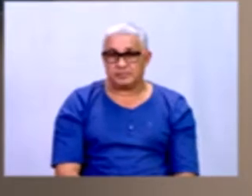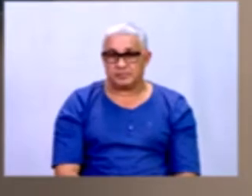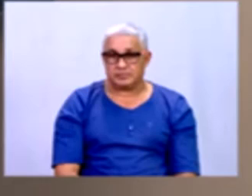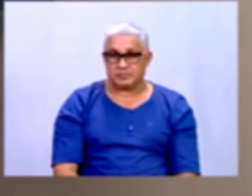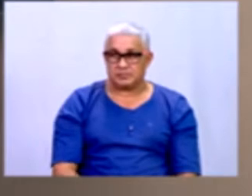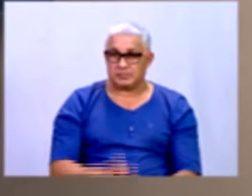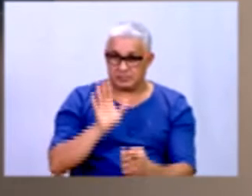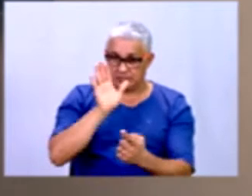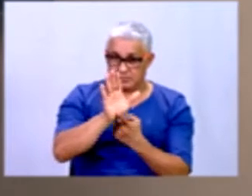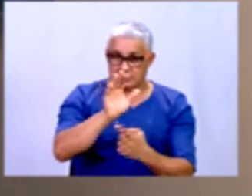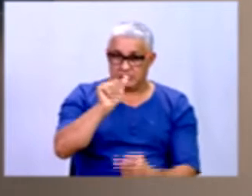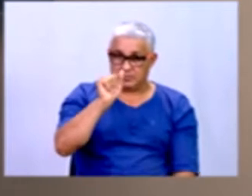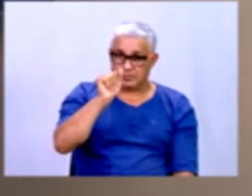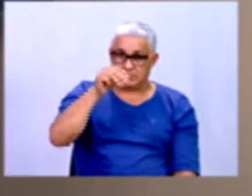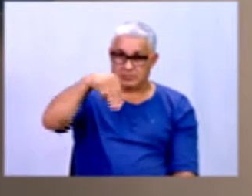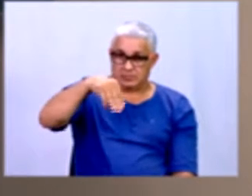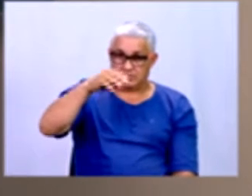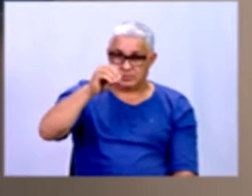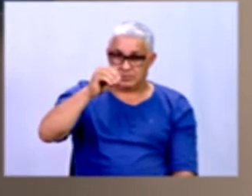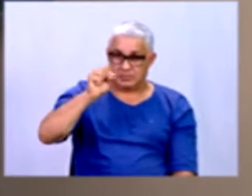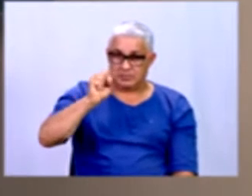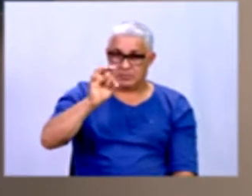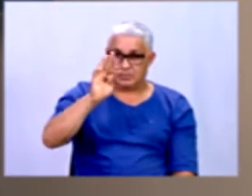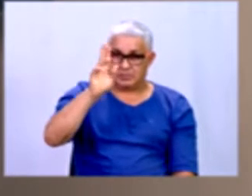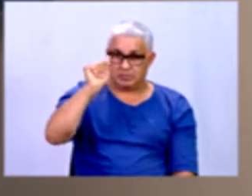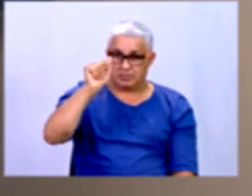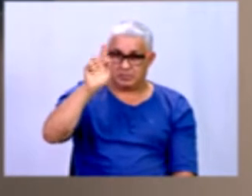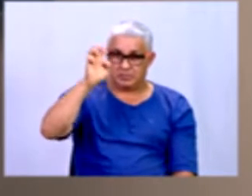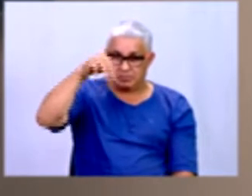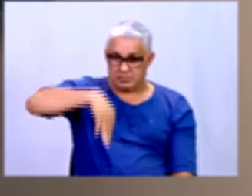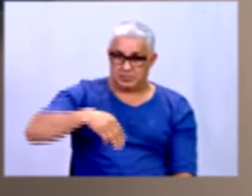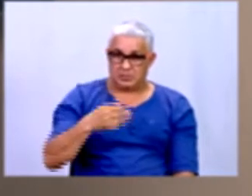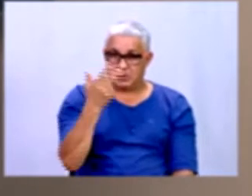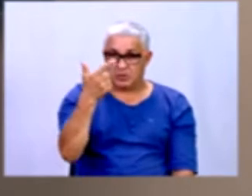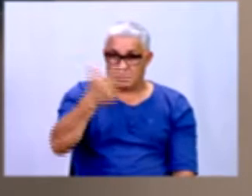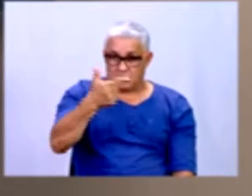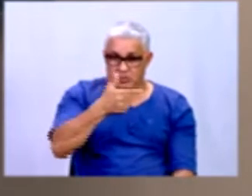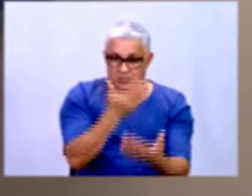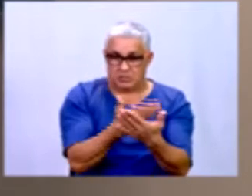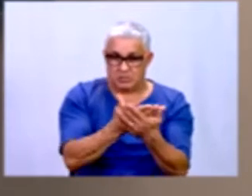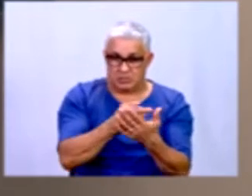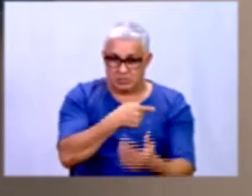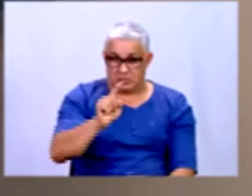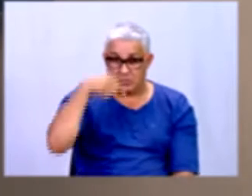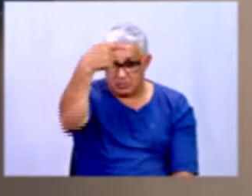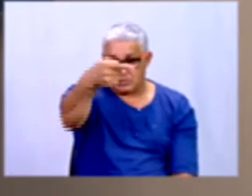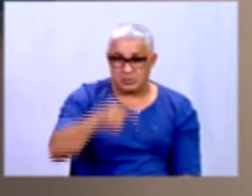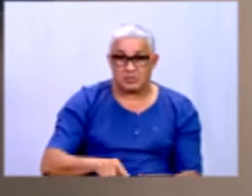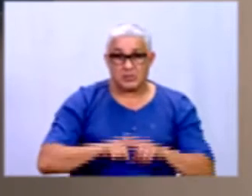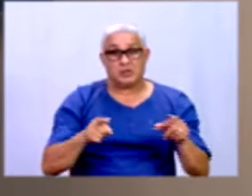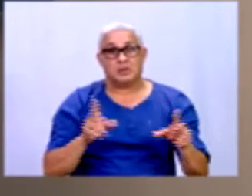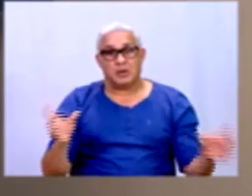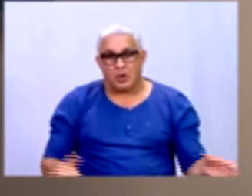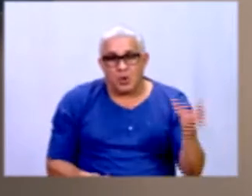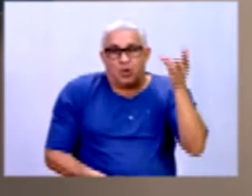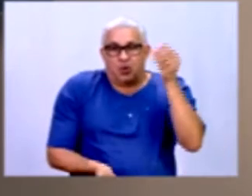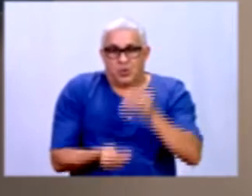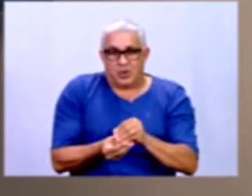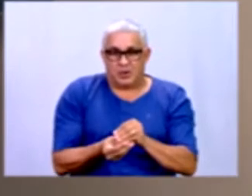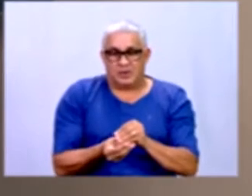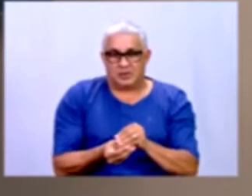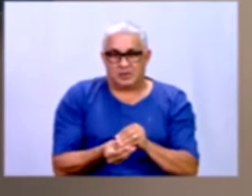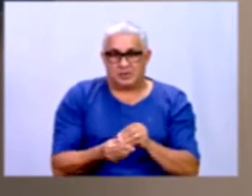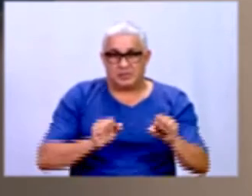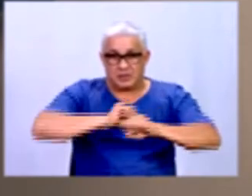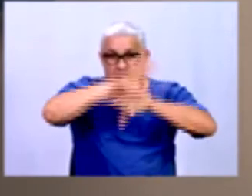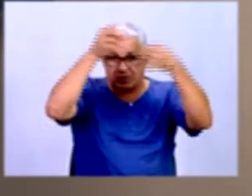amostra, amostragens, técnicas de amostragem na nossa segunda aula, que é a nossa aula da semana que vem. Mas, resumindo, para deixar bem